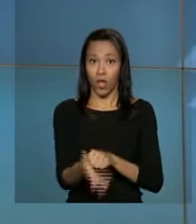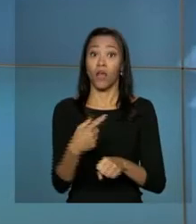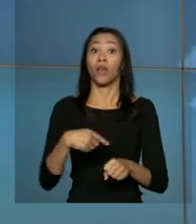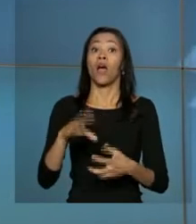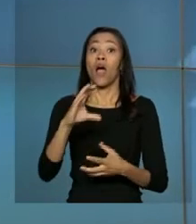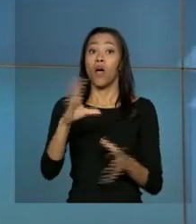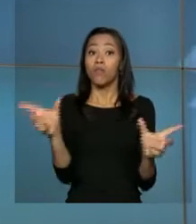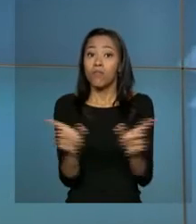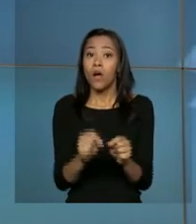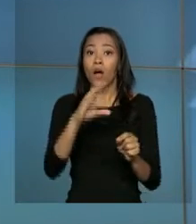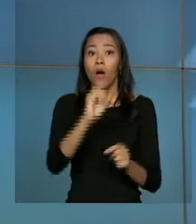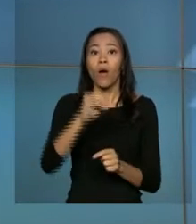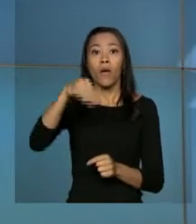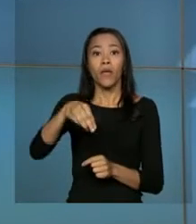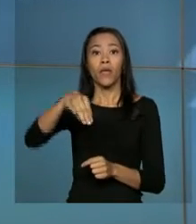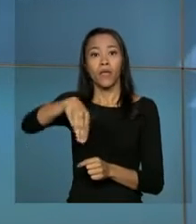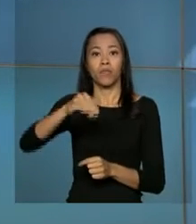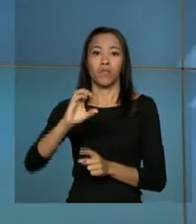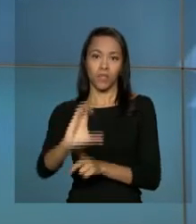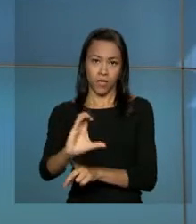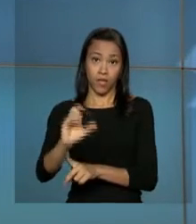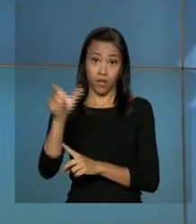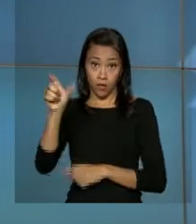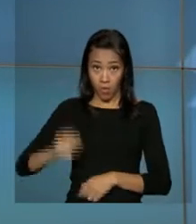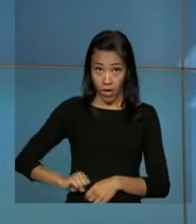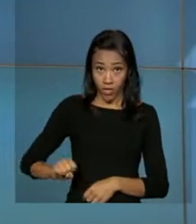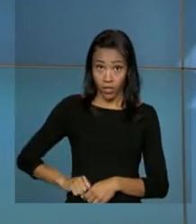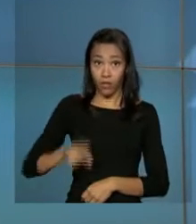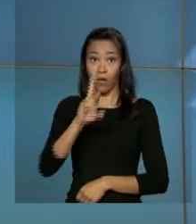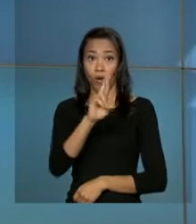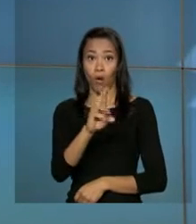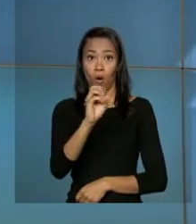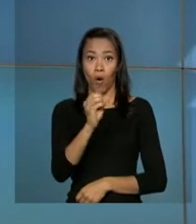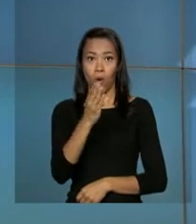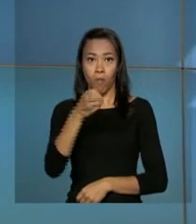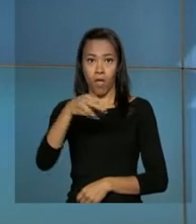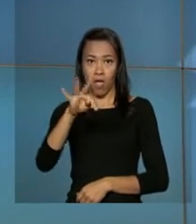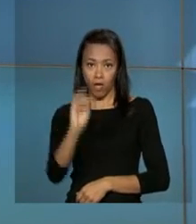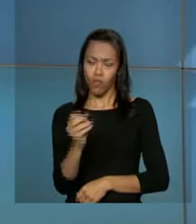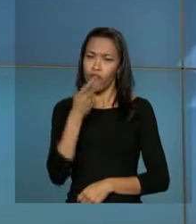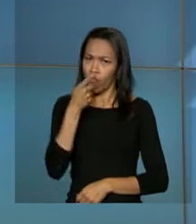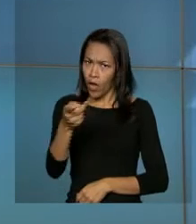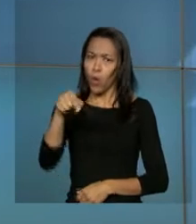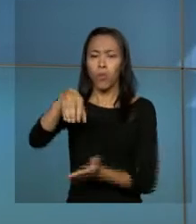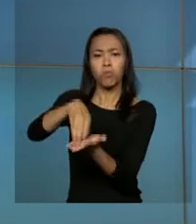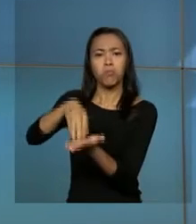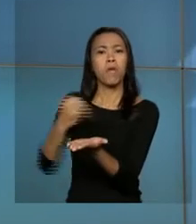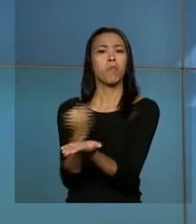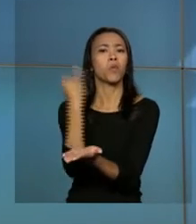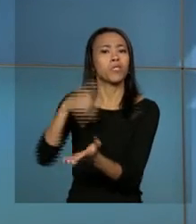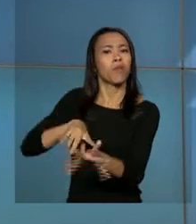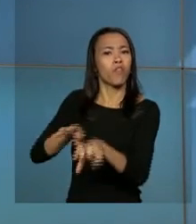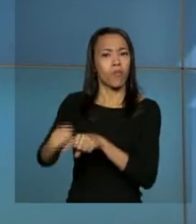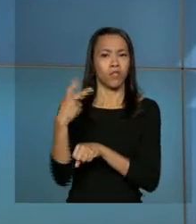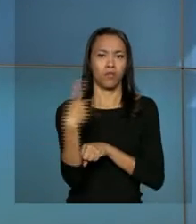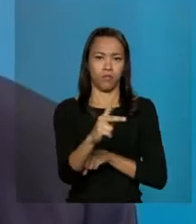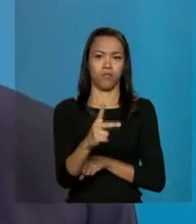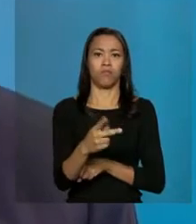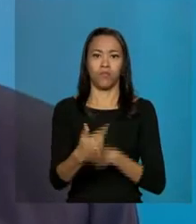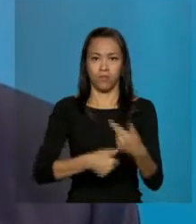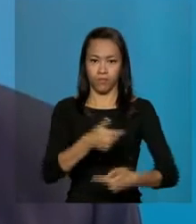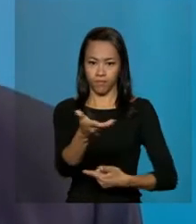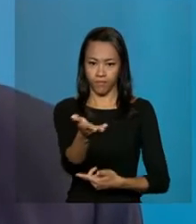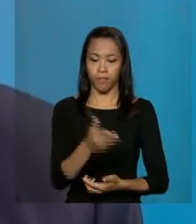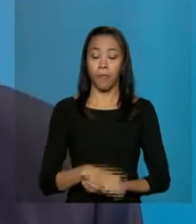Mundial do Comércio, OMC, embaixador Roberto Azevedo, falou sobre o papel do Instituto na formação da sua carreira. O